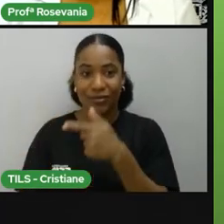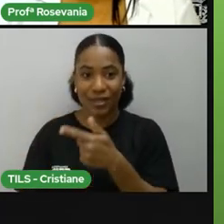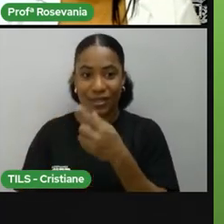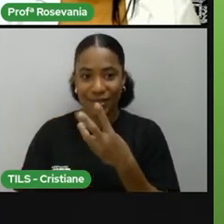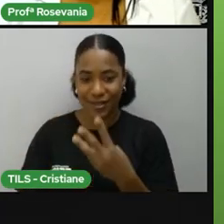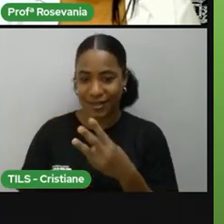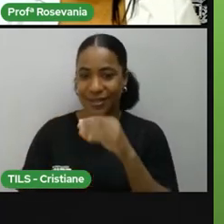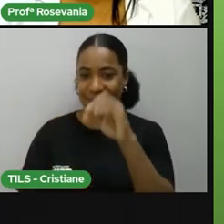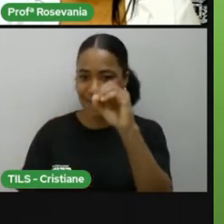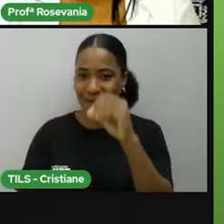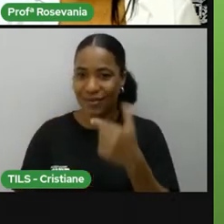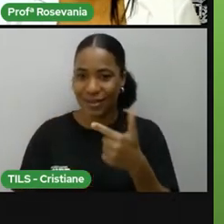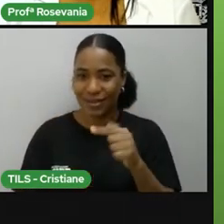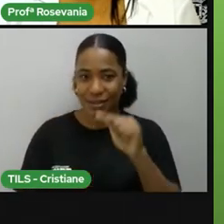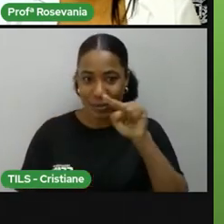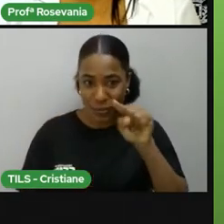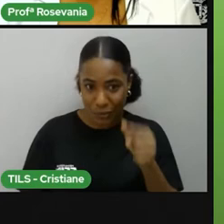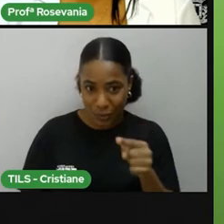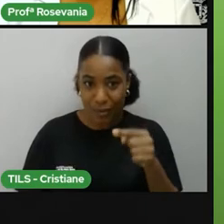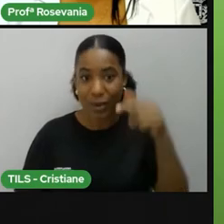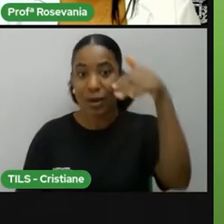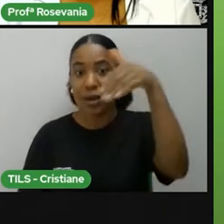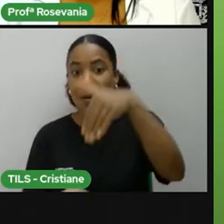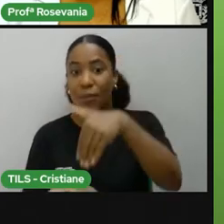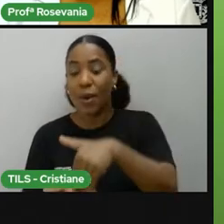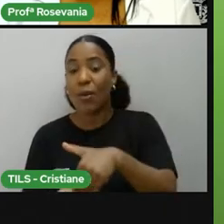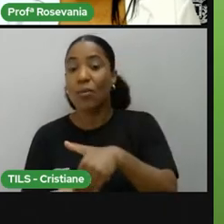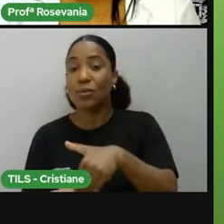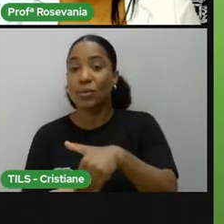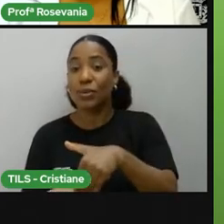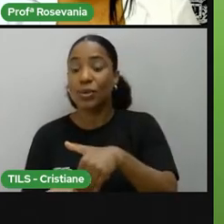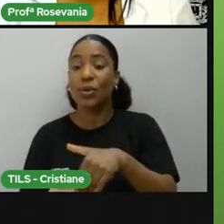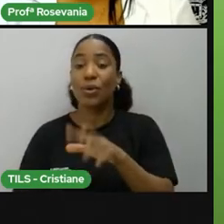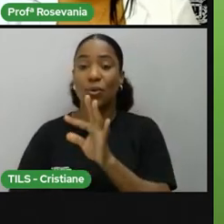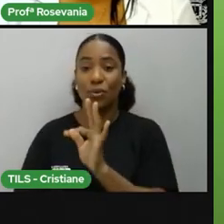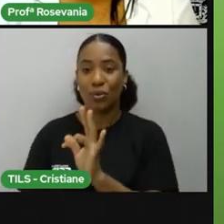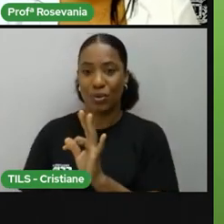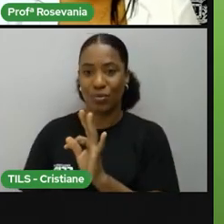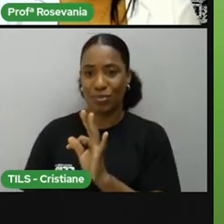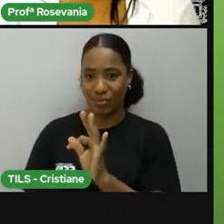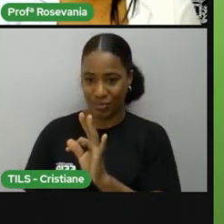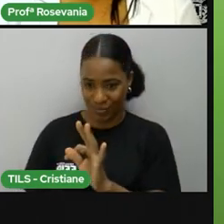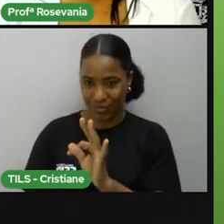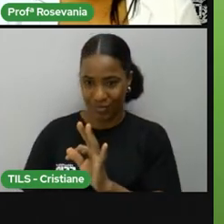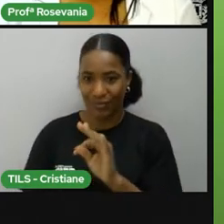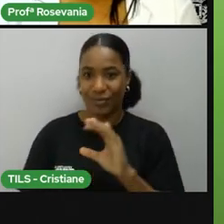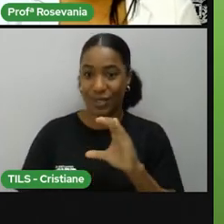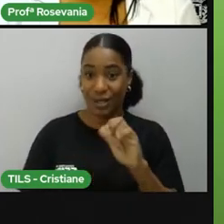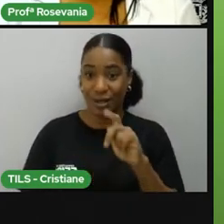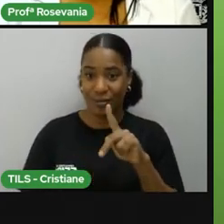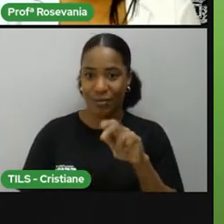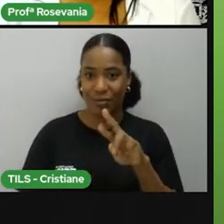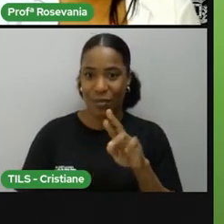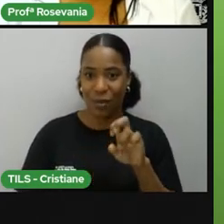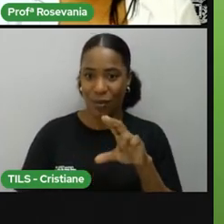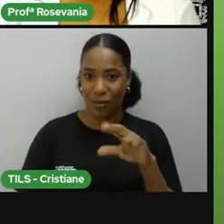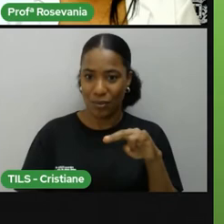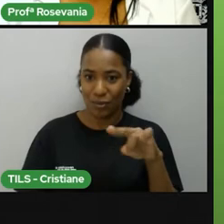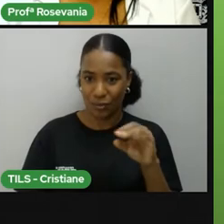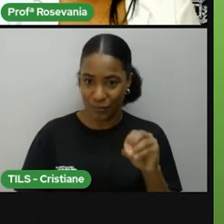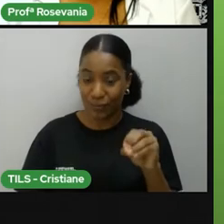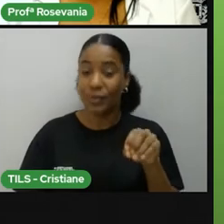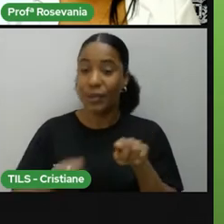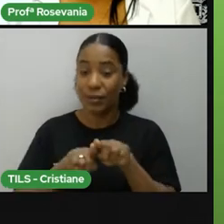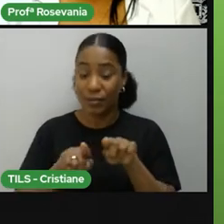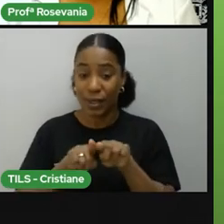trópico de Capricórnio, né, a gente lê 23 graus e 27 minutos. Essa parte aqui, essa